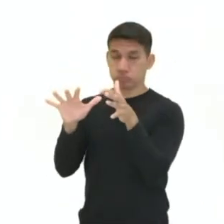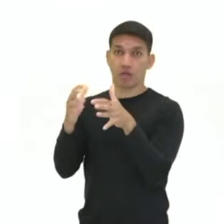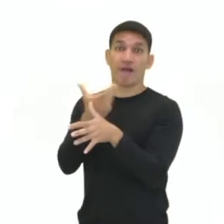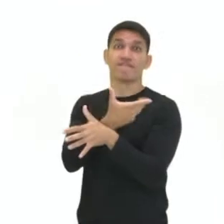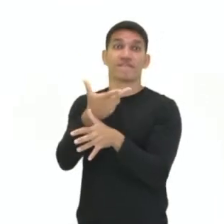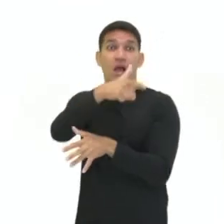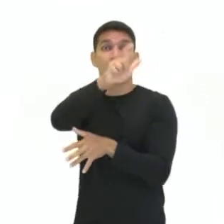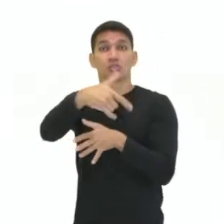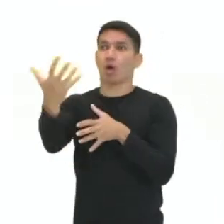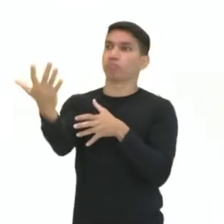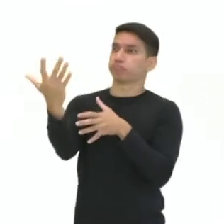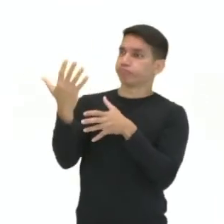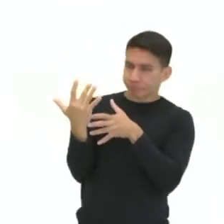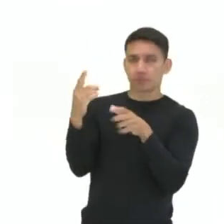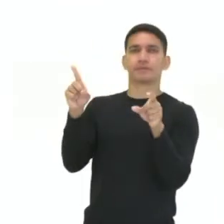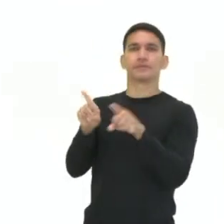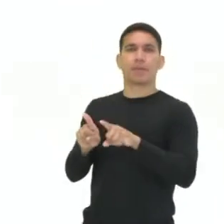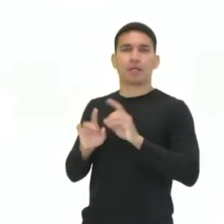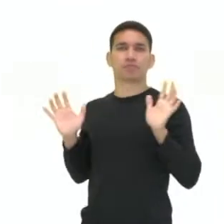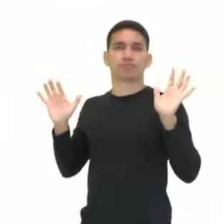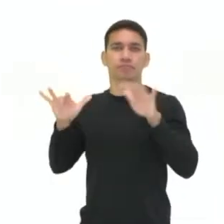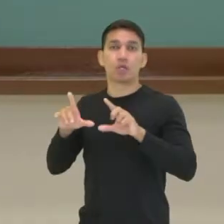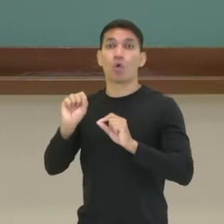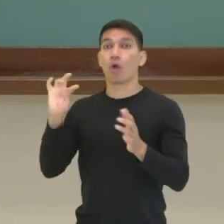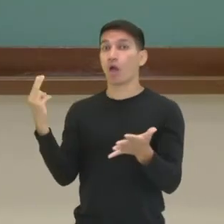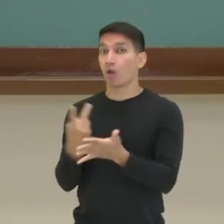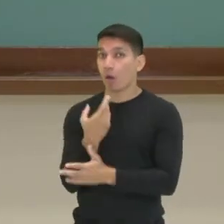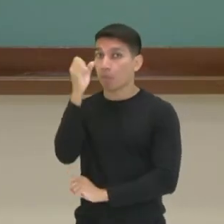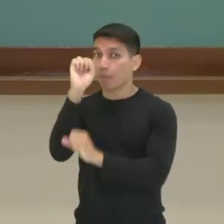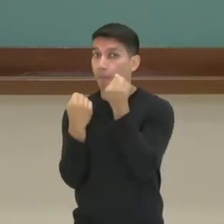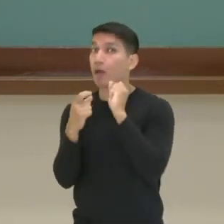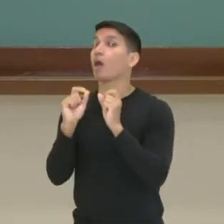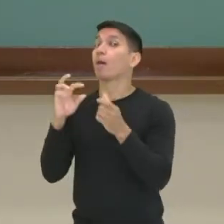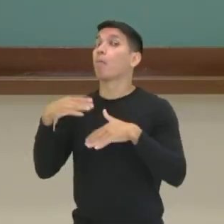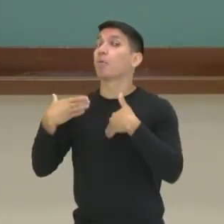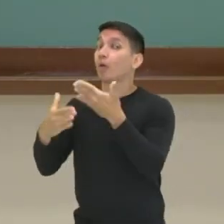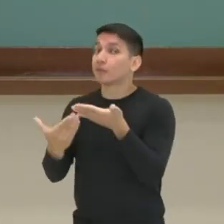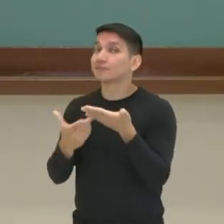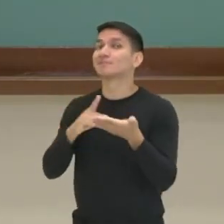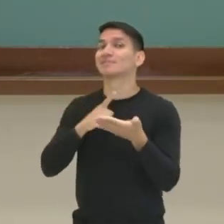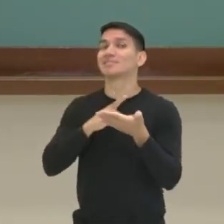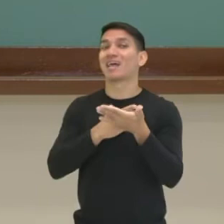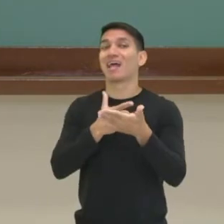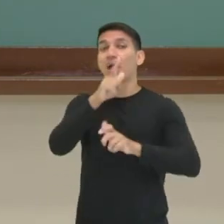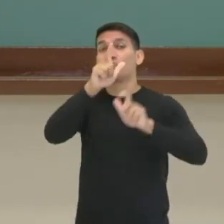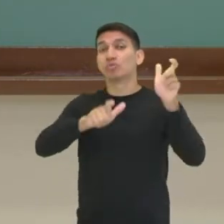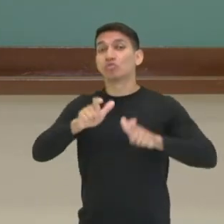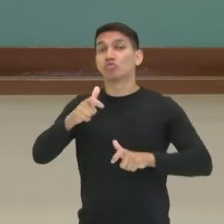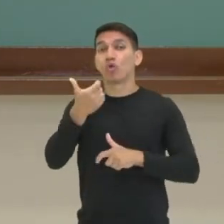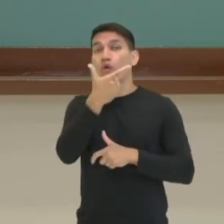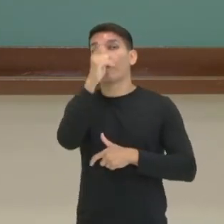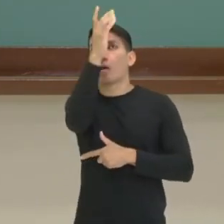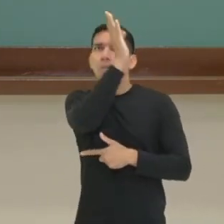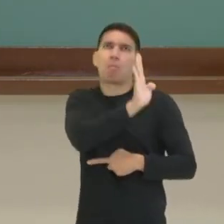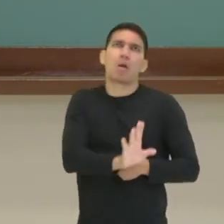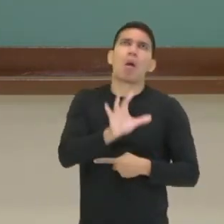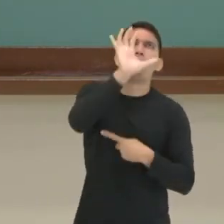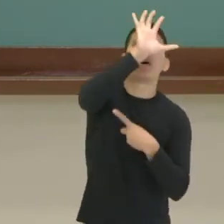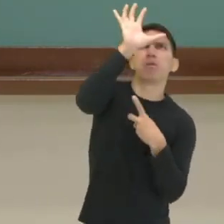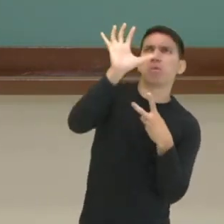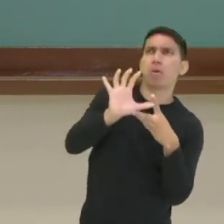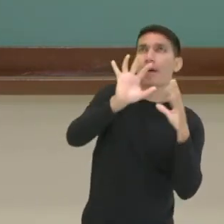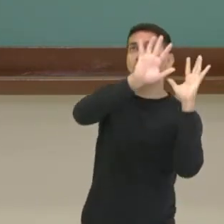pessoas para essa região. Então o que aconteceu? Houve um processo então de migração das pessoas de outras regiões do Brasil